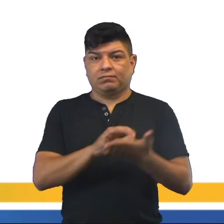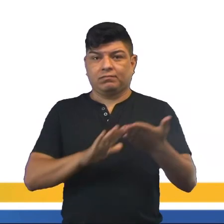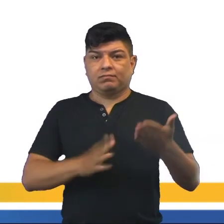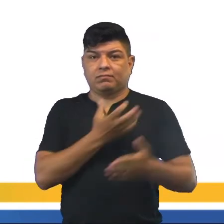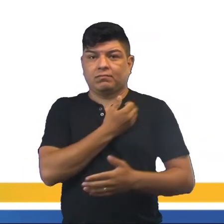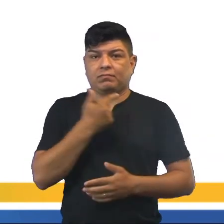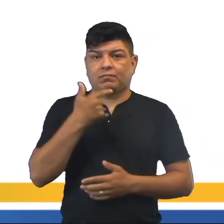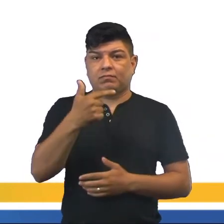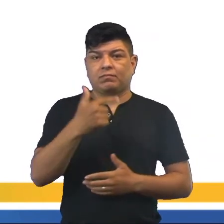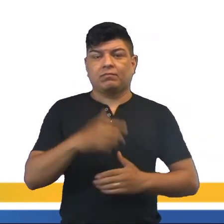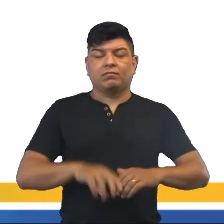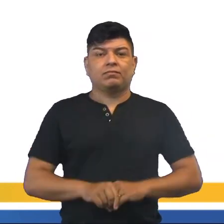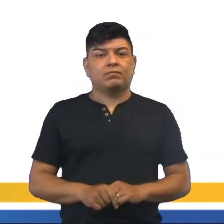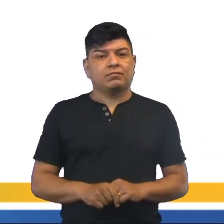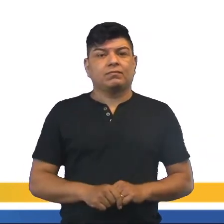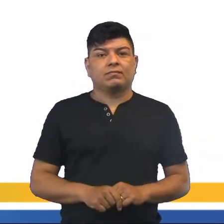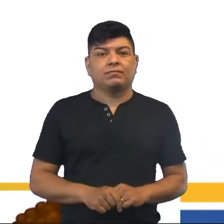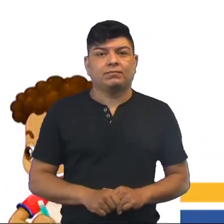Vamos para o exercício 2.